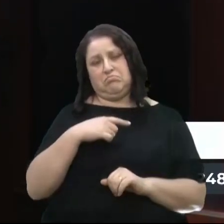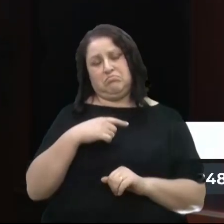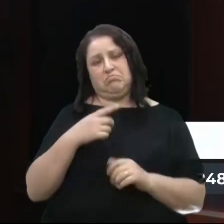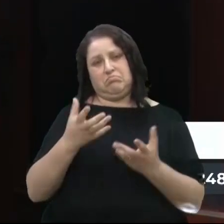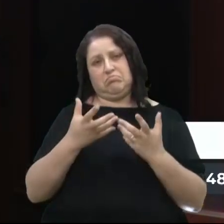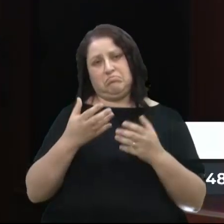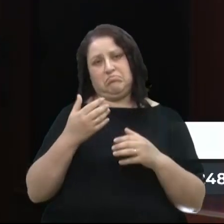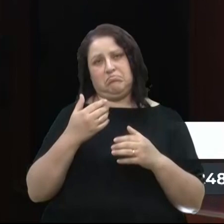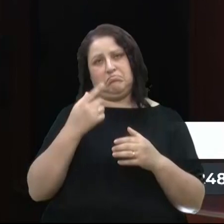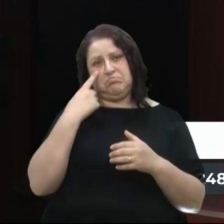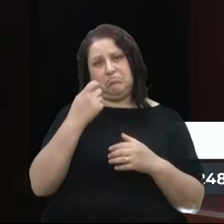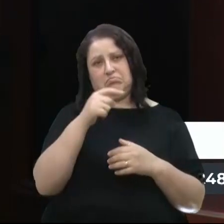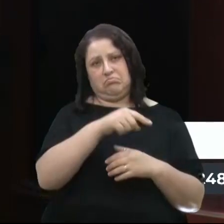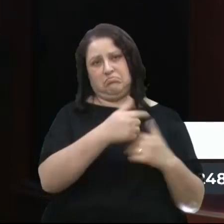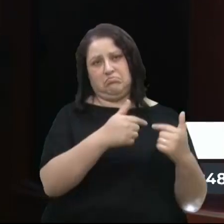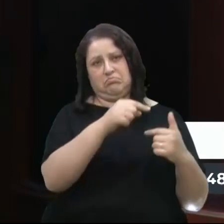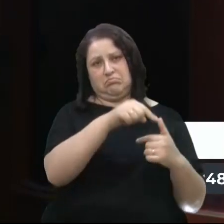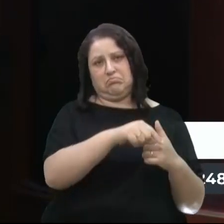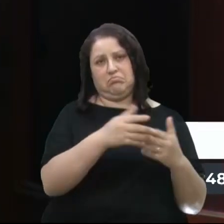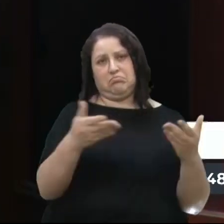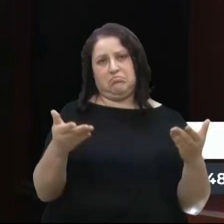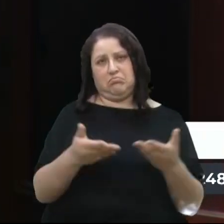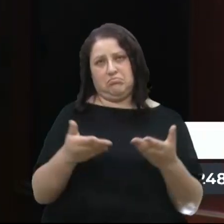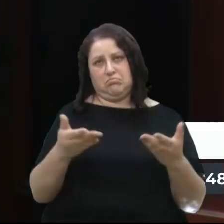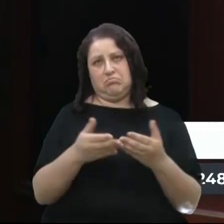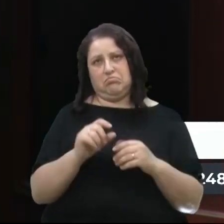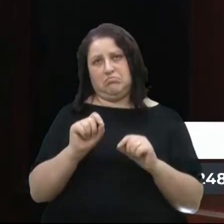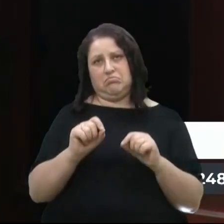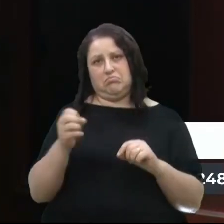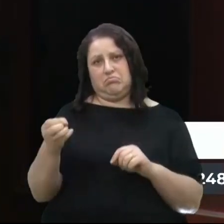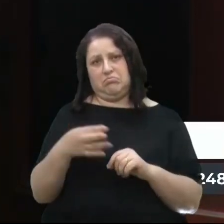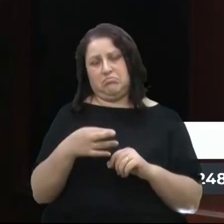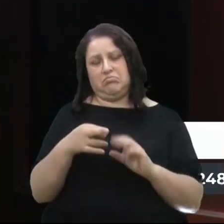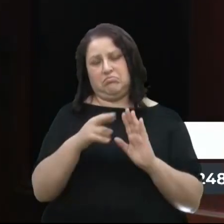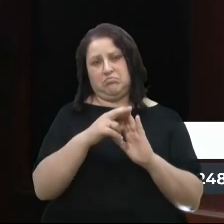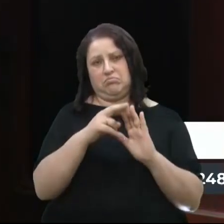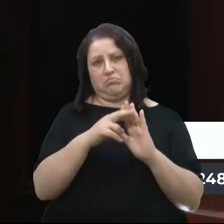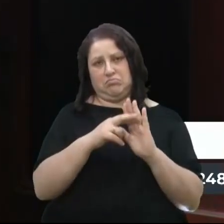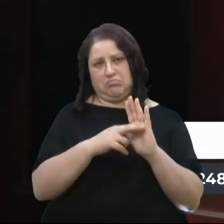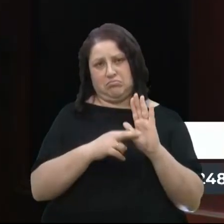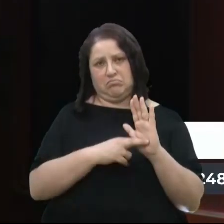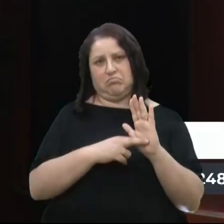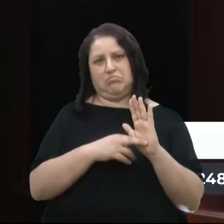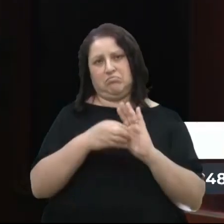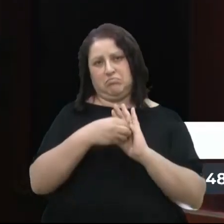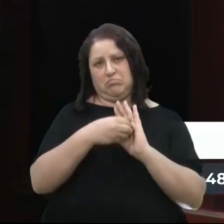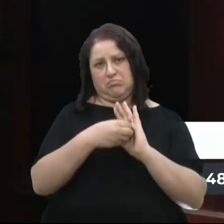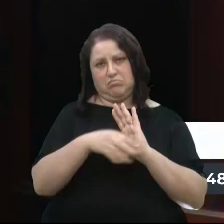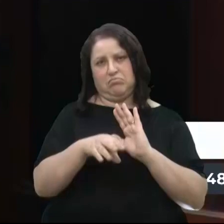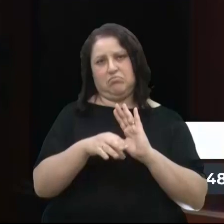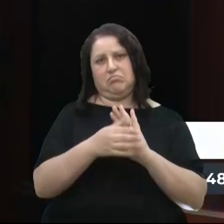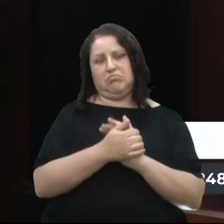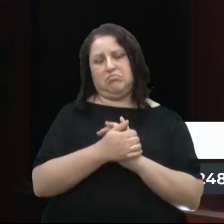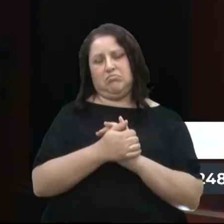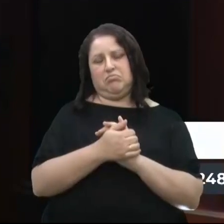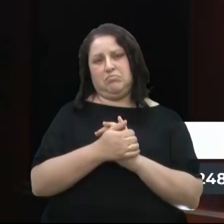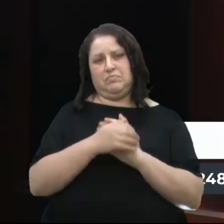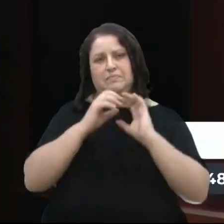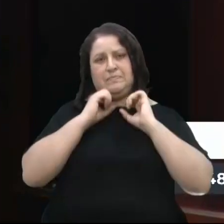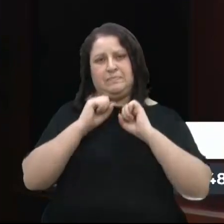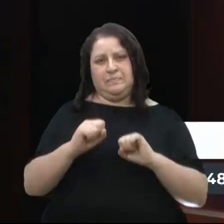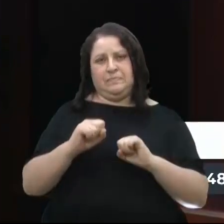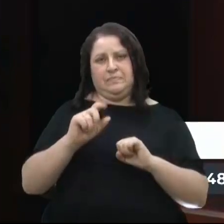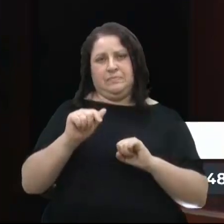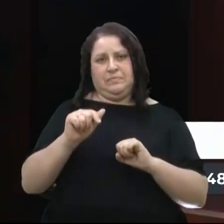vaga, ele tinha esse interesse. Mas agora, pela nova orientação da Secretaria de Educação, a direção pode